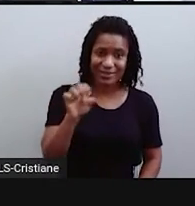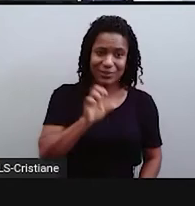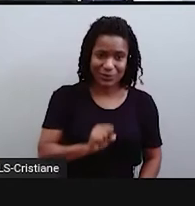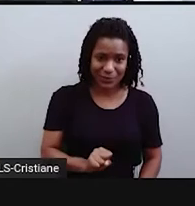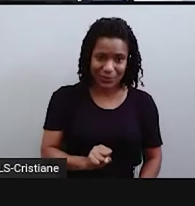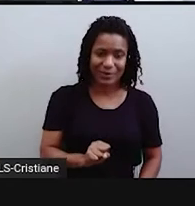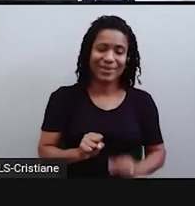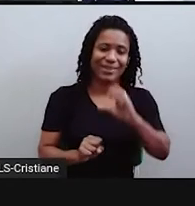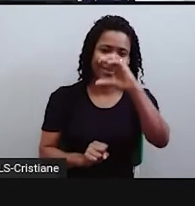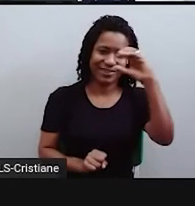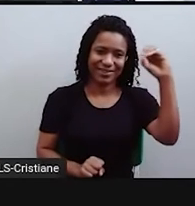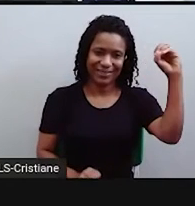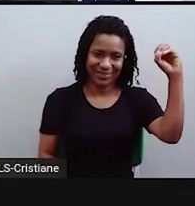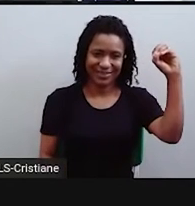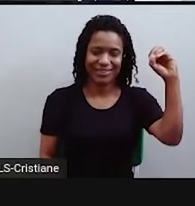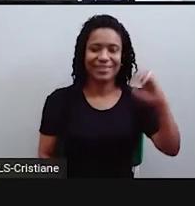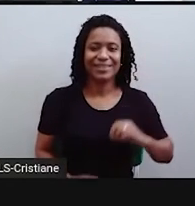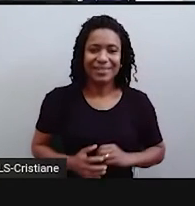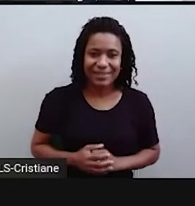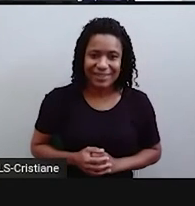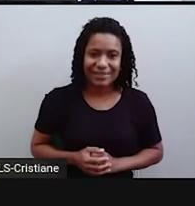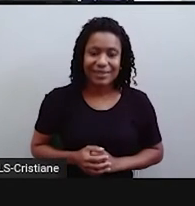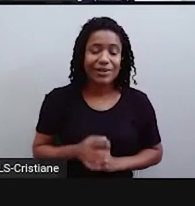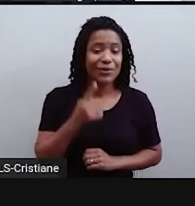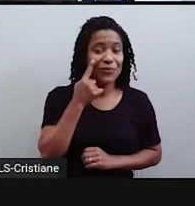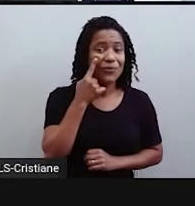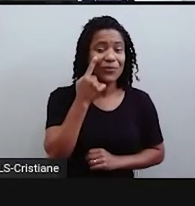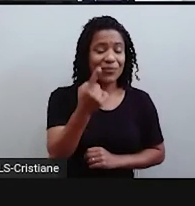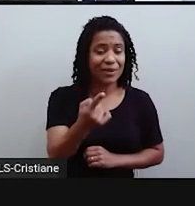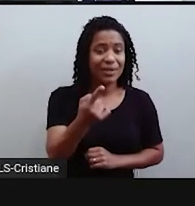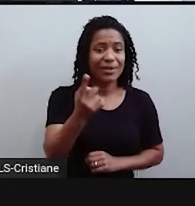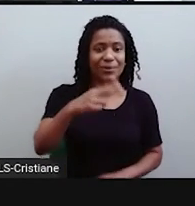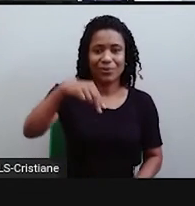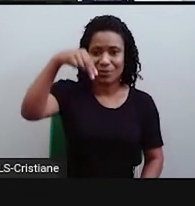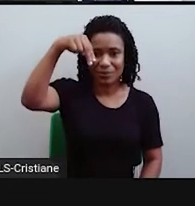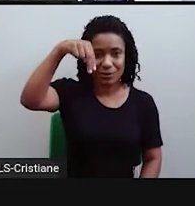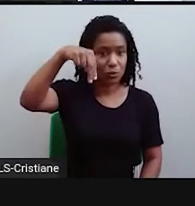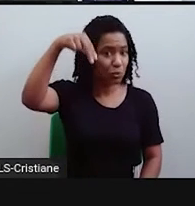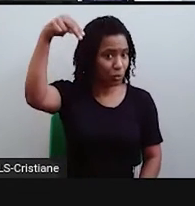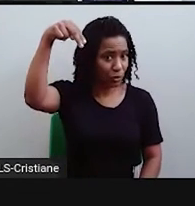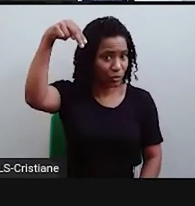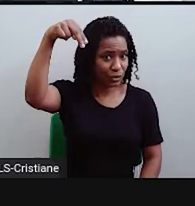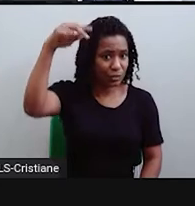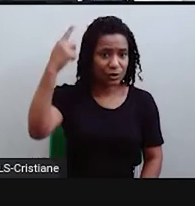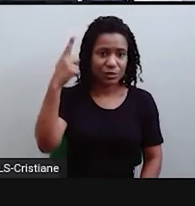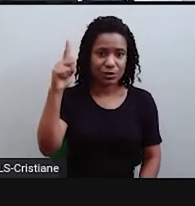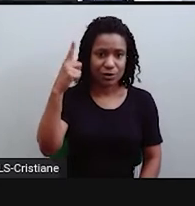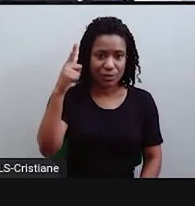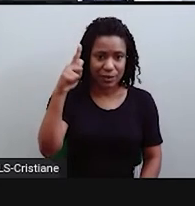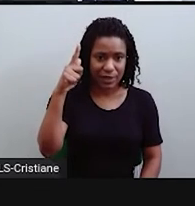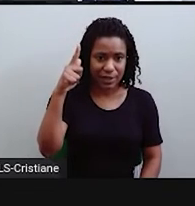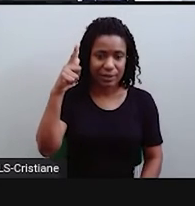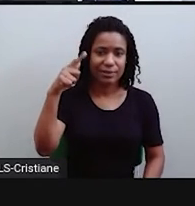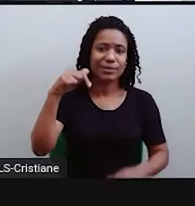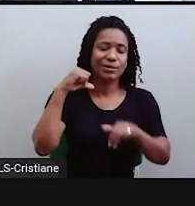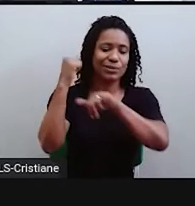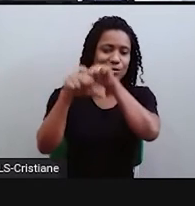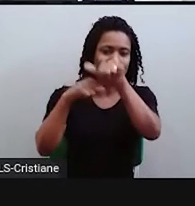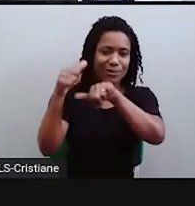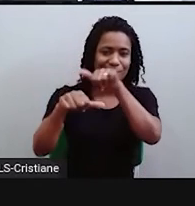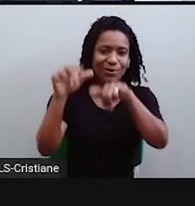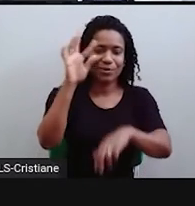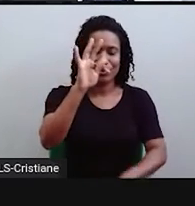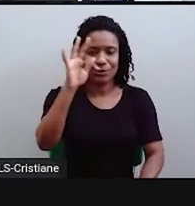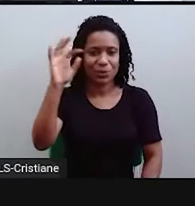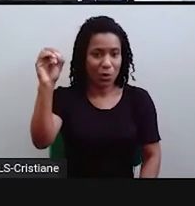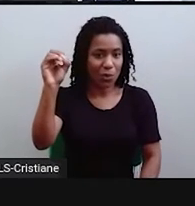e a região sul. Então, o norte de Goiás torna-se o estado de Tocantins, que é essa diferença aqui, que antes tudo